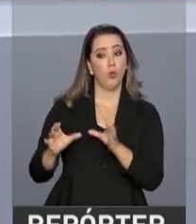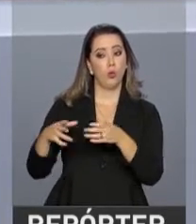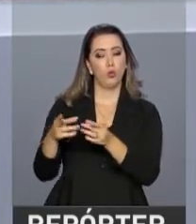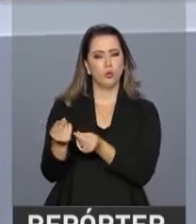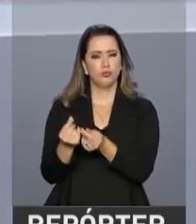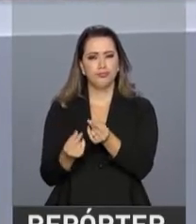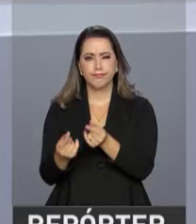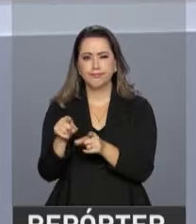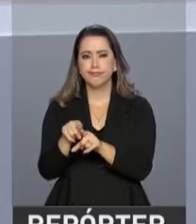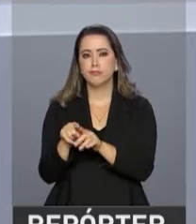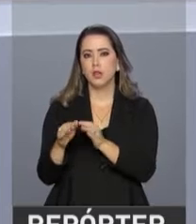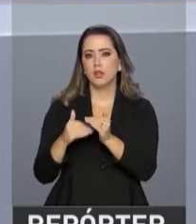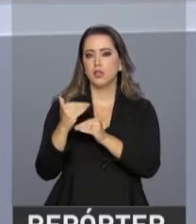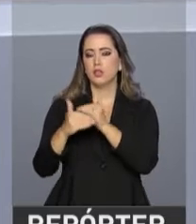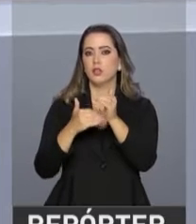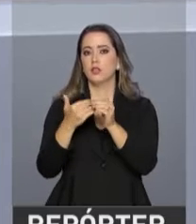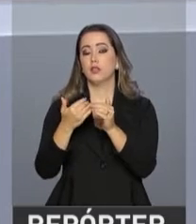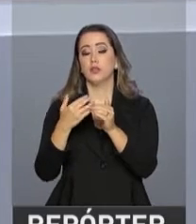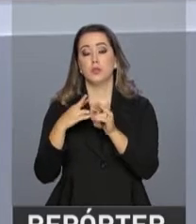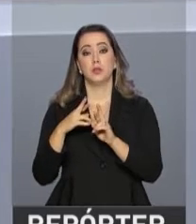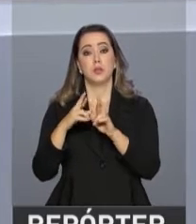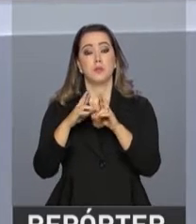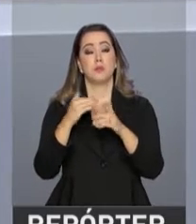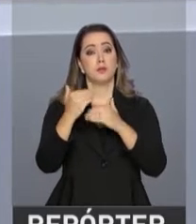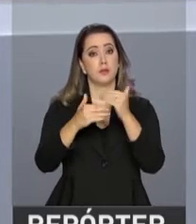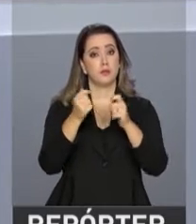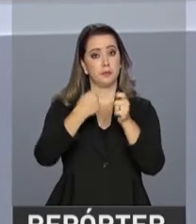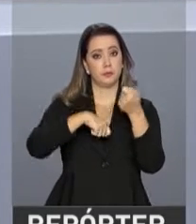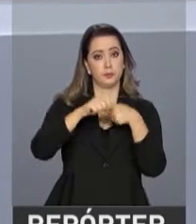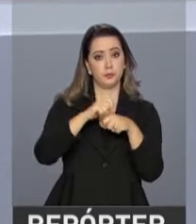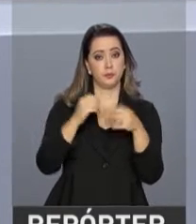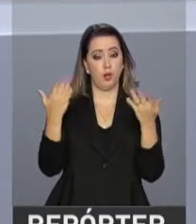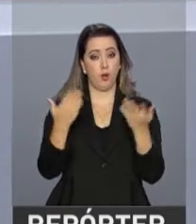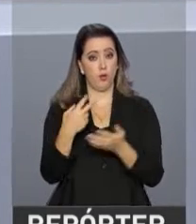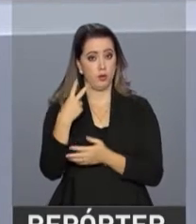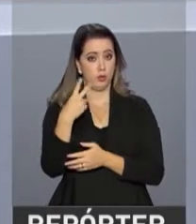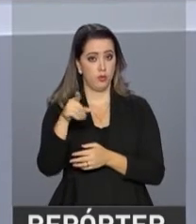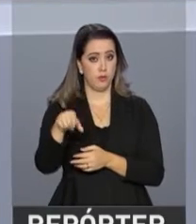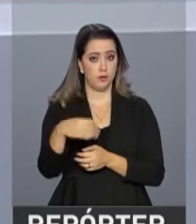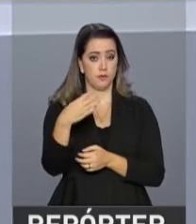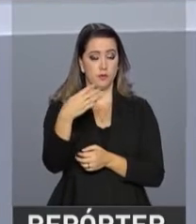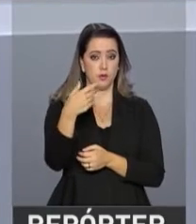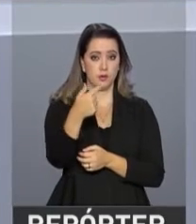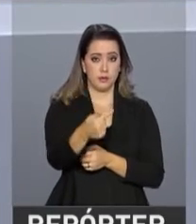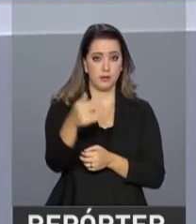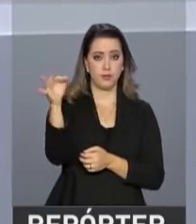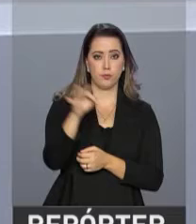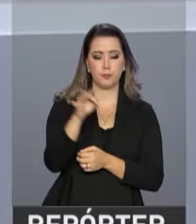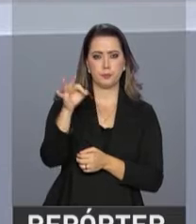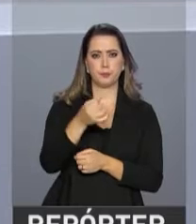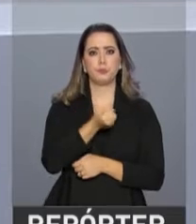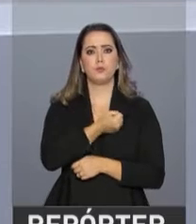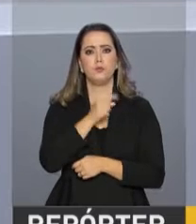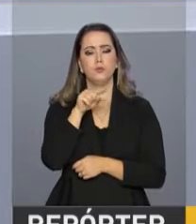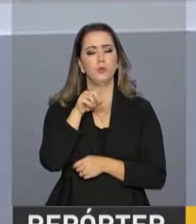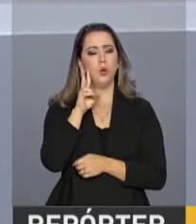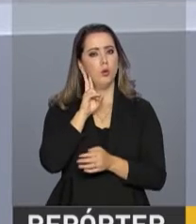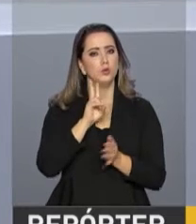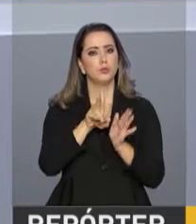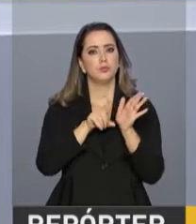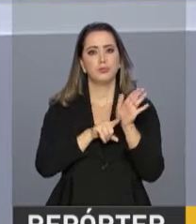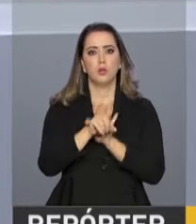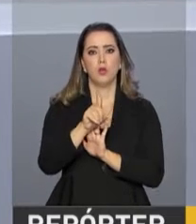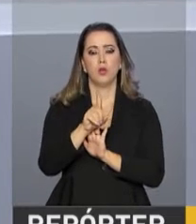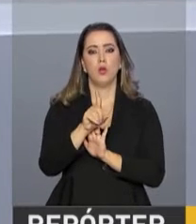elevou a estimativa de crescimento da economia neste ano para 2,7%. Os números estão no boletim Focus do